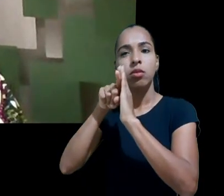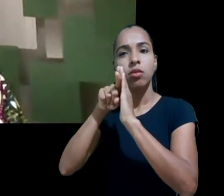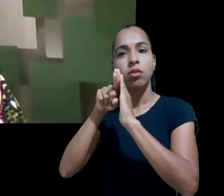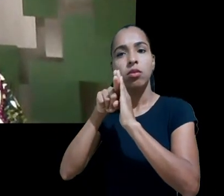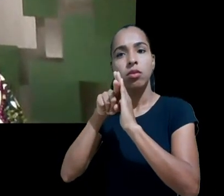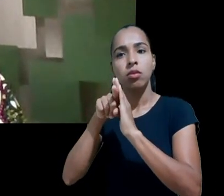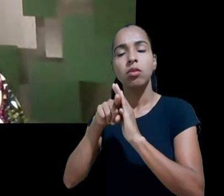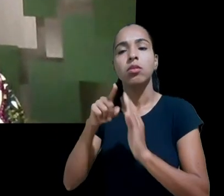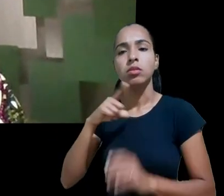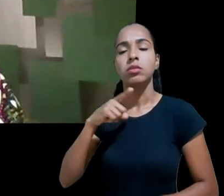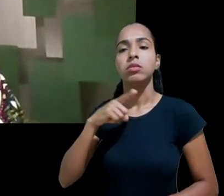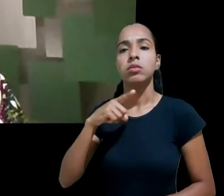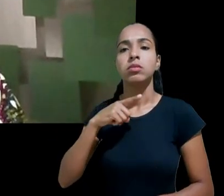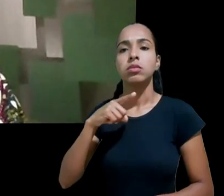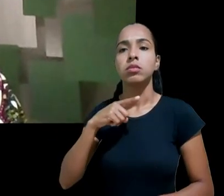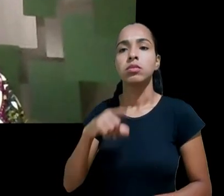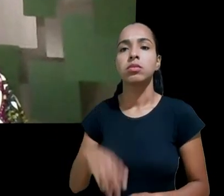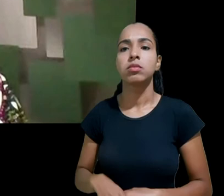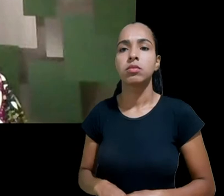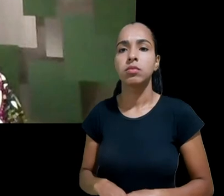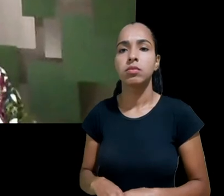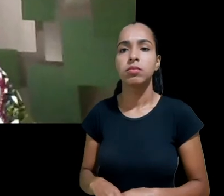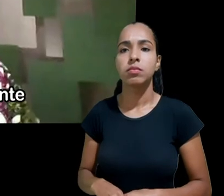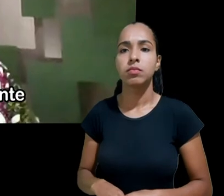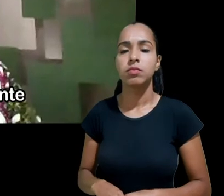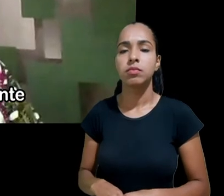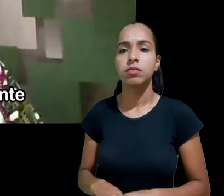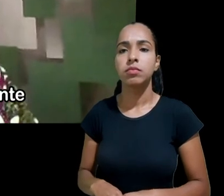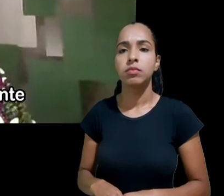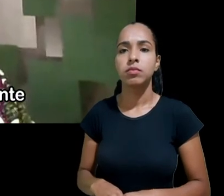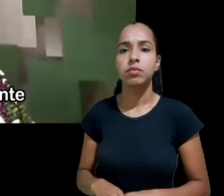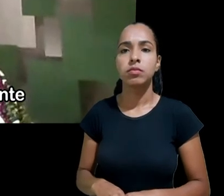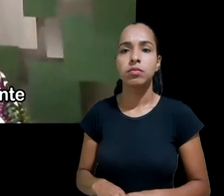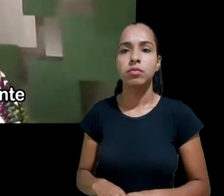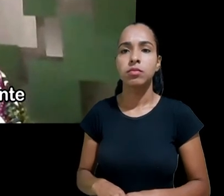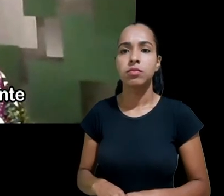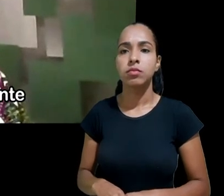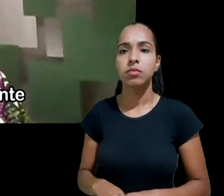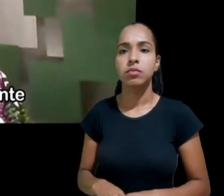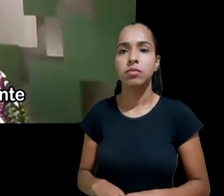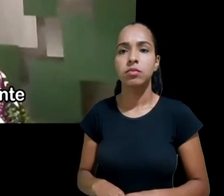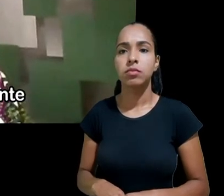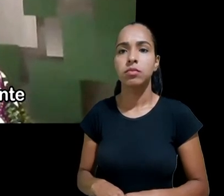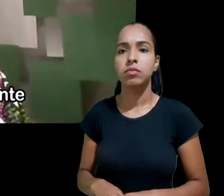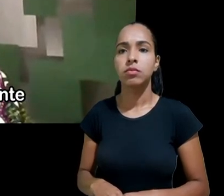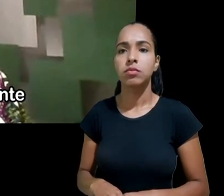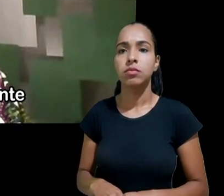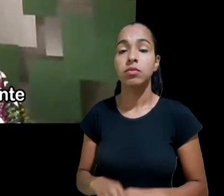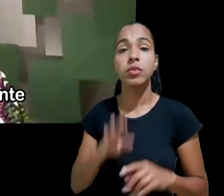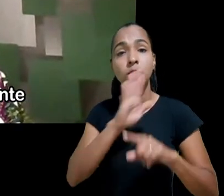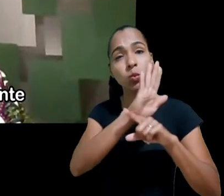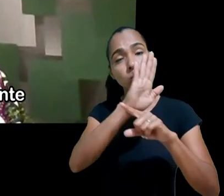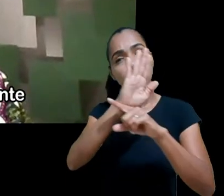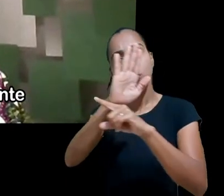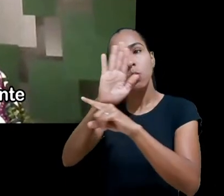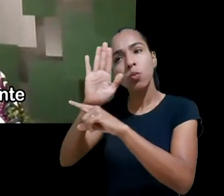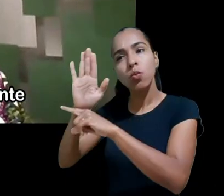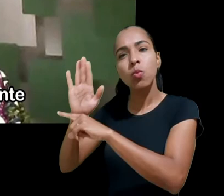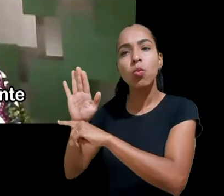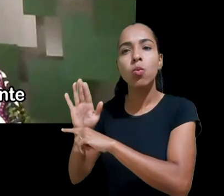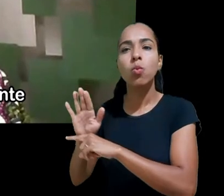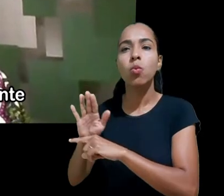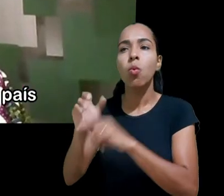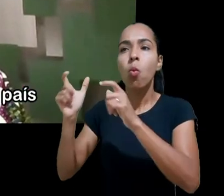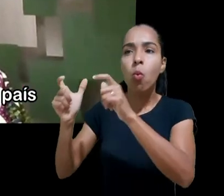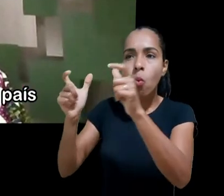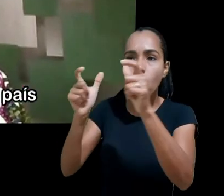Protection que é um tipo de abordagem que ajudará a região ou o continente em projetos específicos